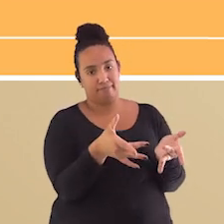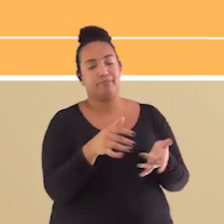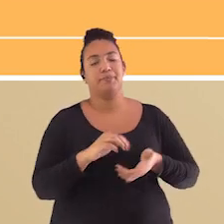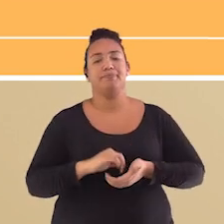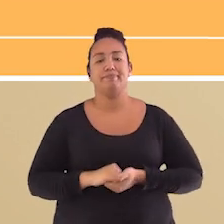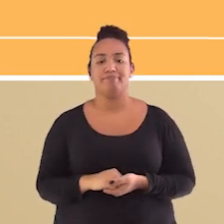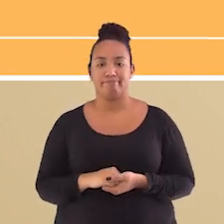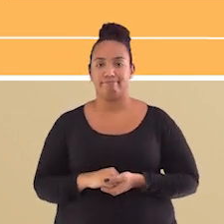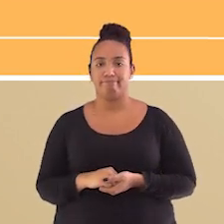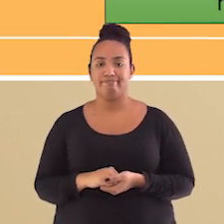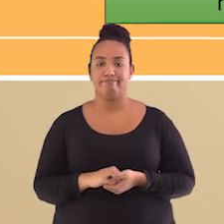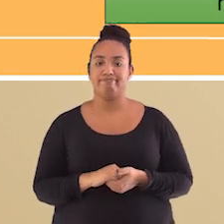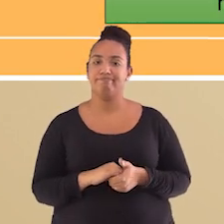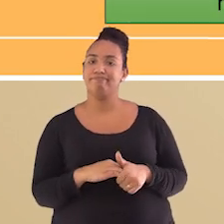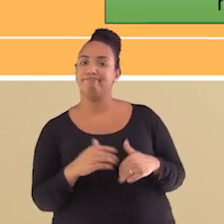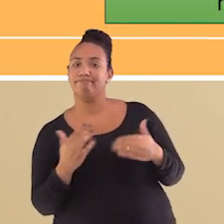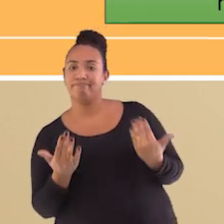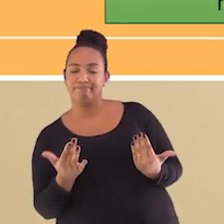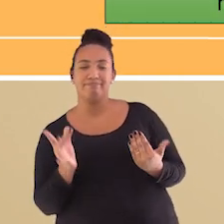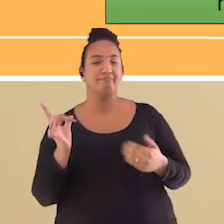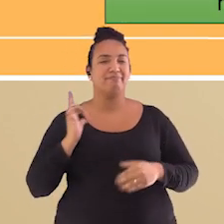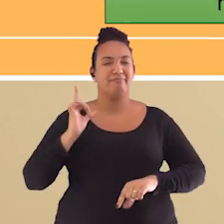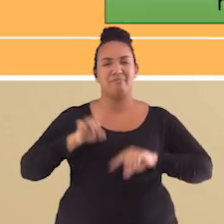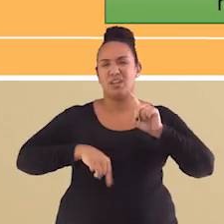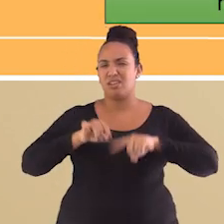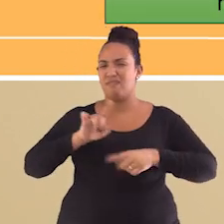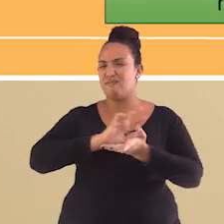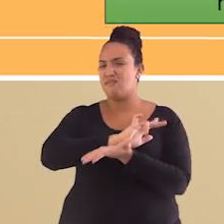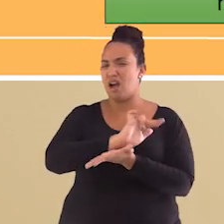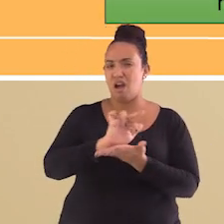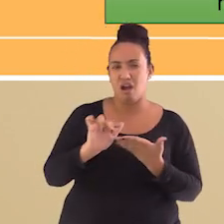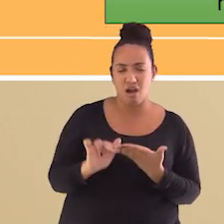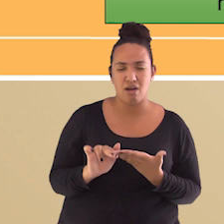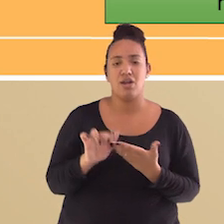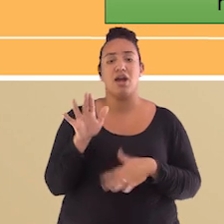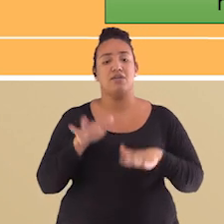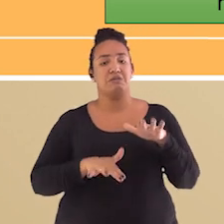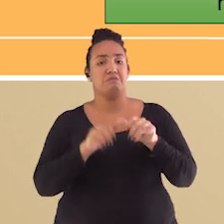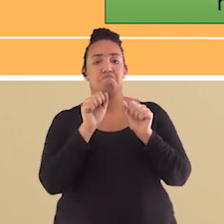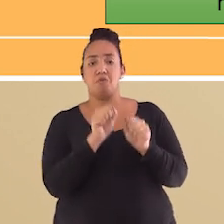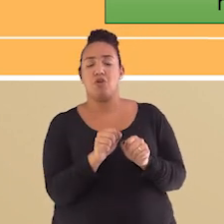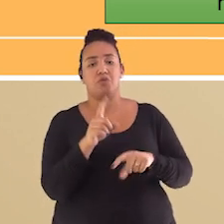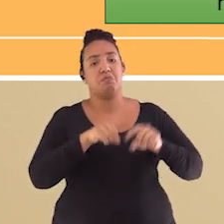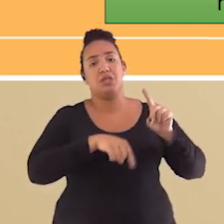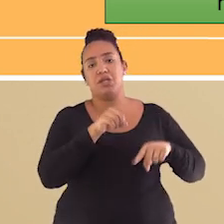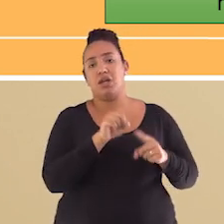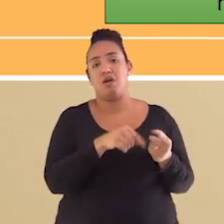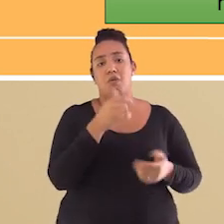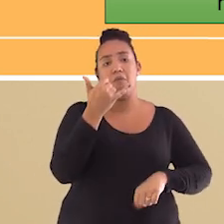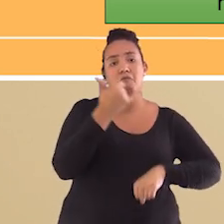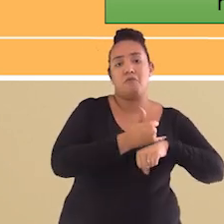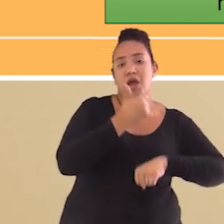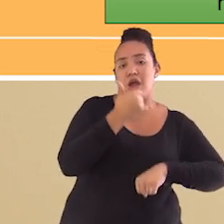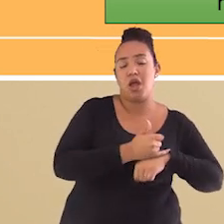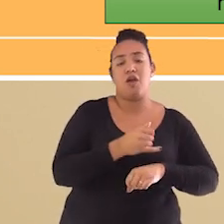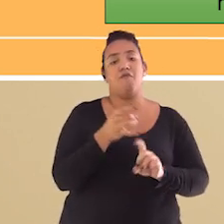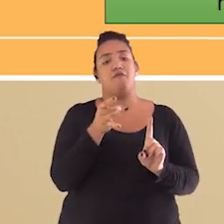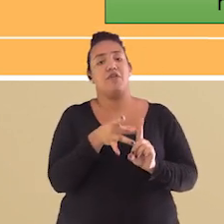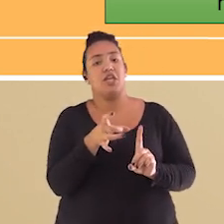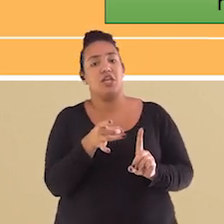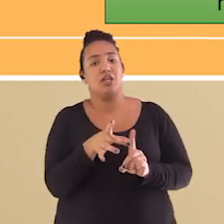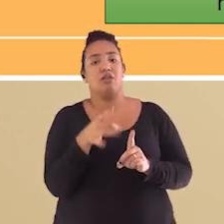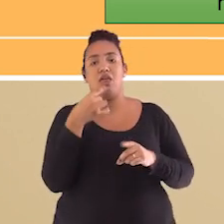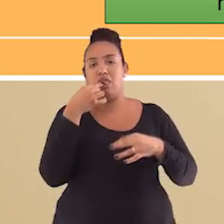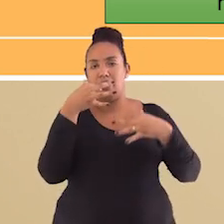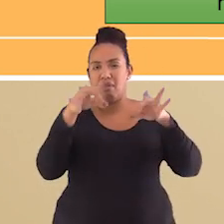Isso se aplica a diferentes produtos que, em sua maioria, são feitos com plástico, papel, vidro e metal. Não